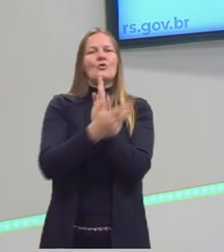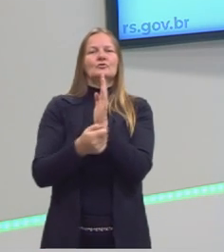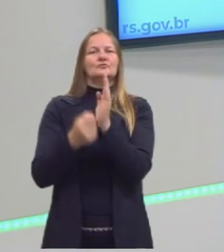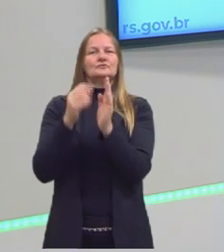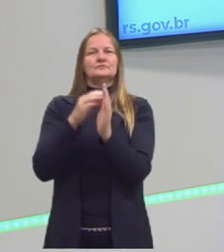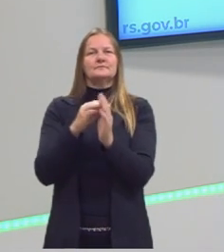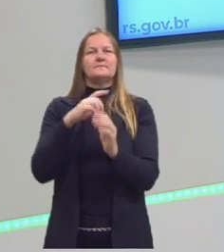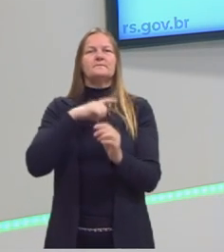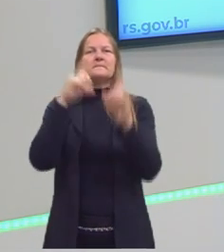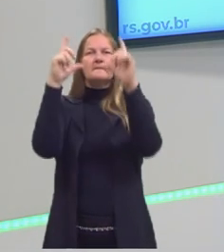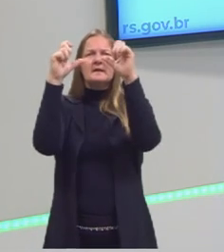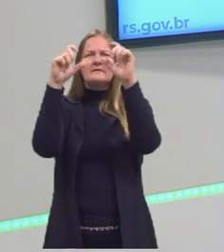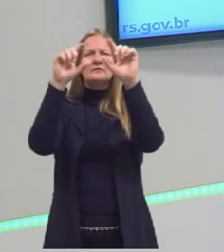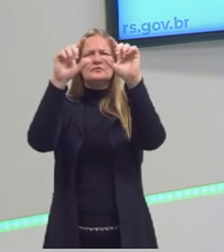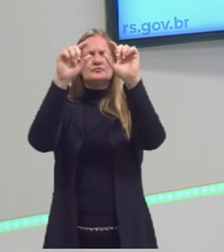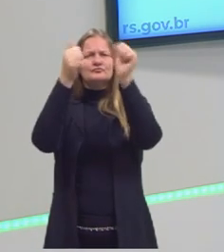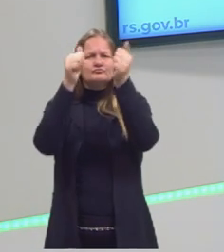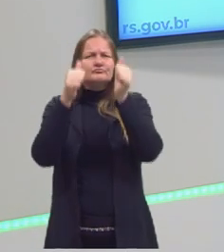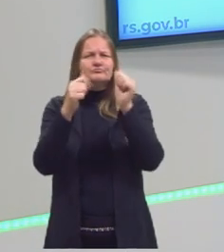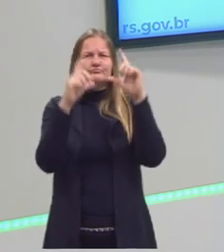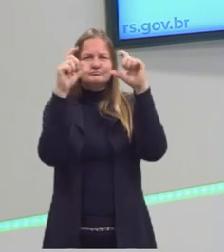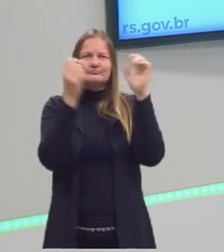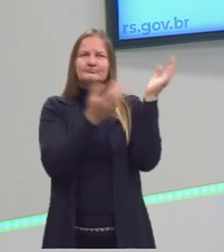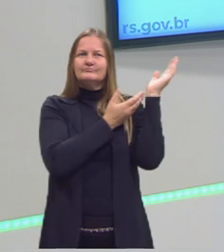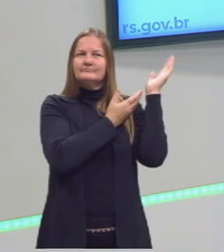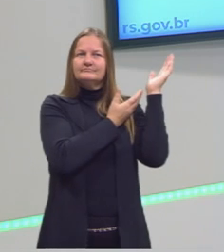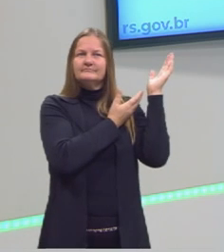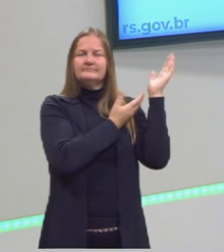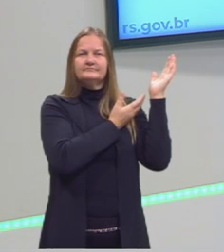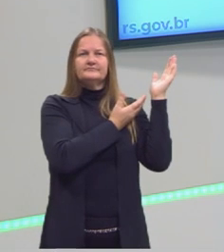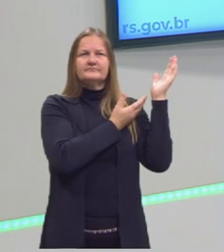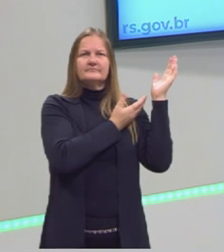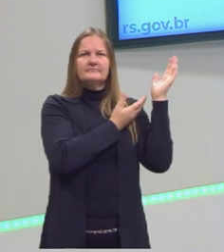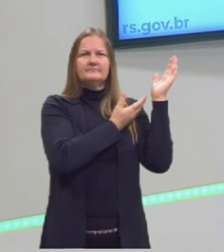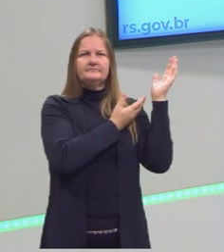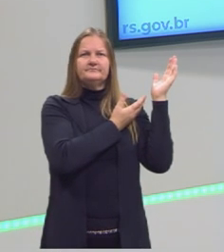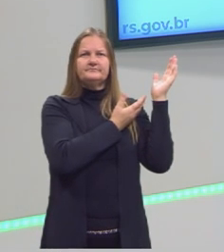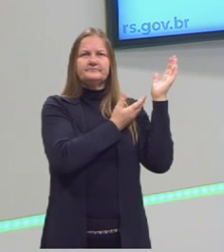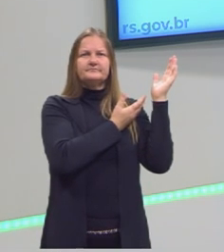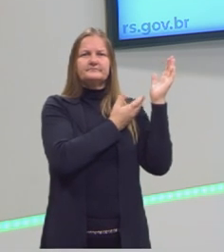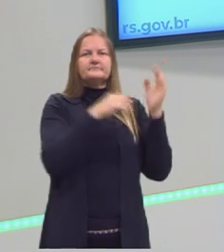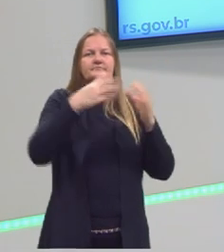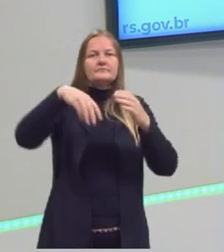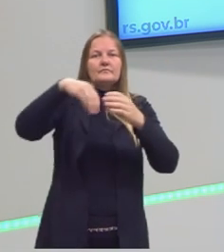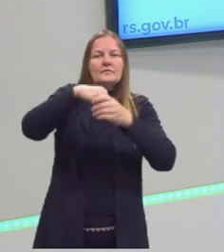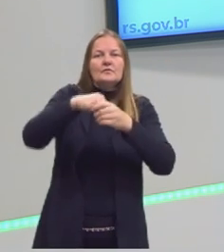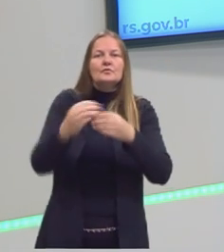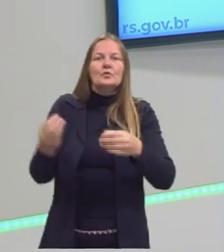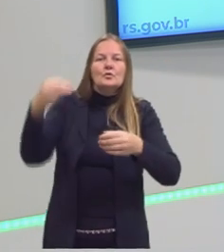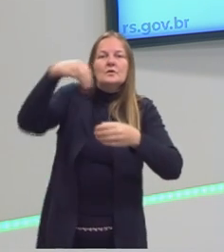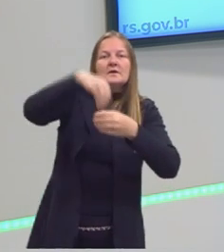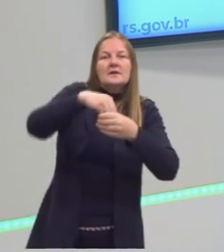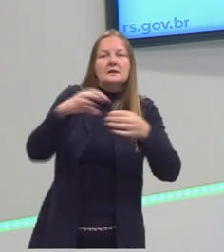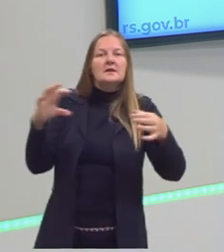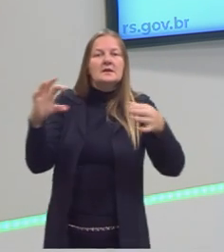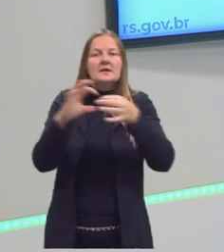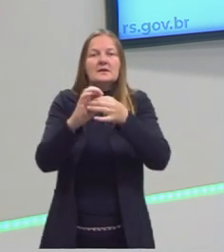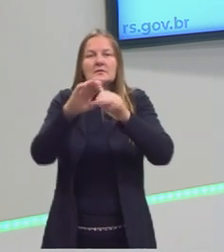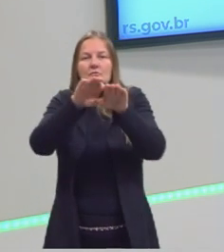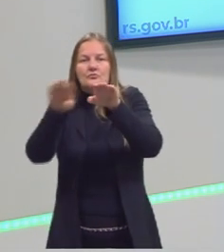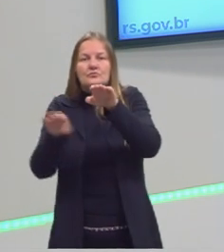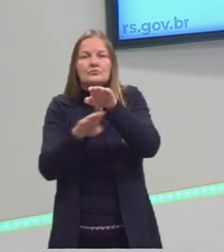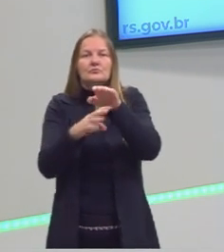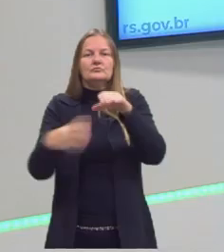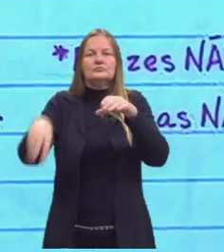tem outra imagem que a gente consegue visualizar melhor quando um conjunto faz parte de outro, ou seja, quando é um subconjunto.